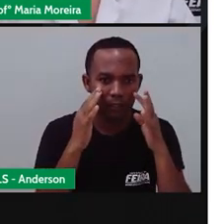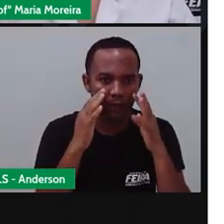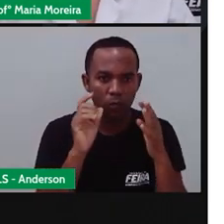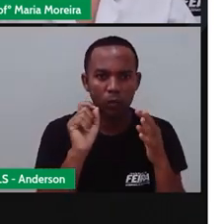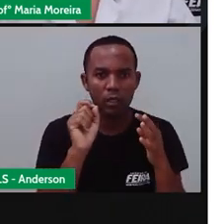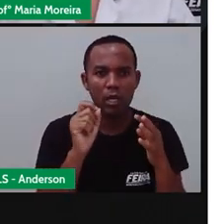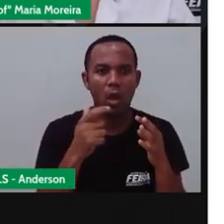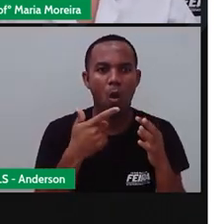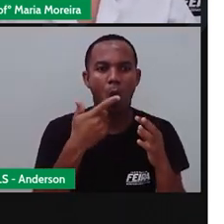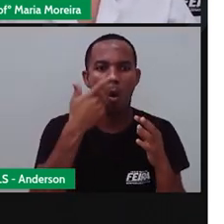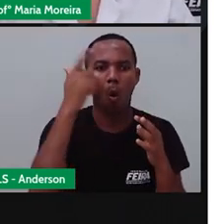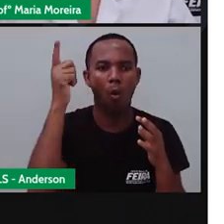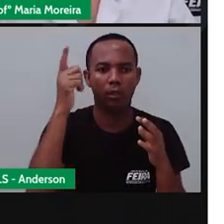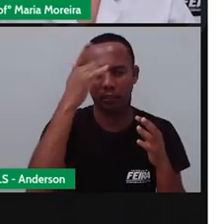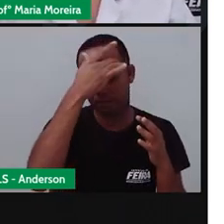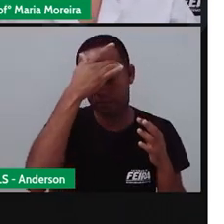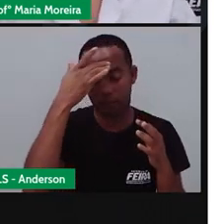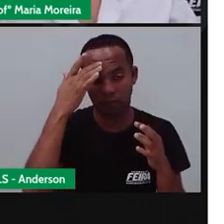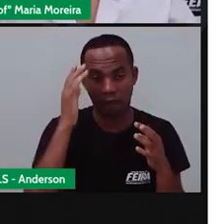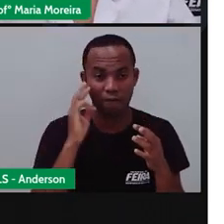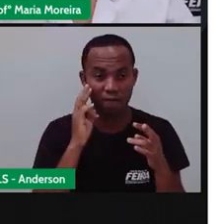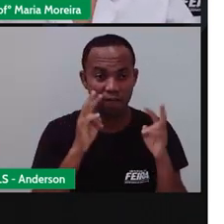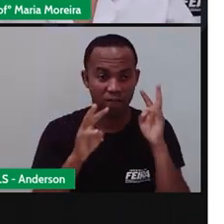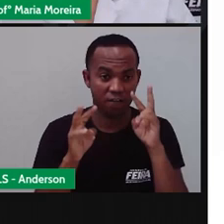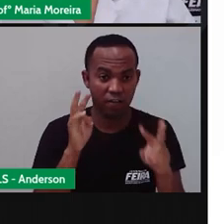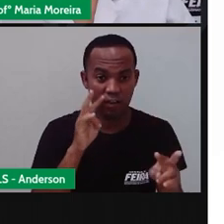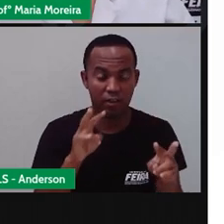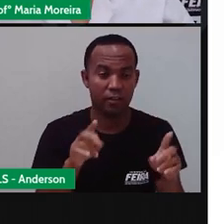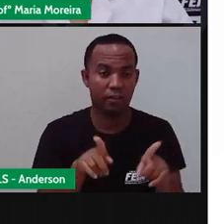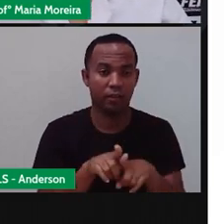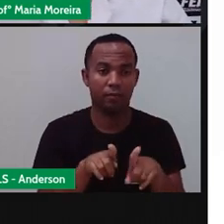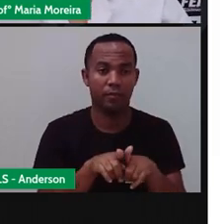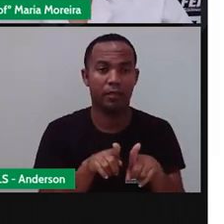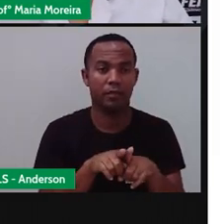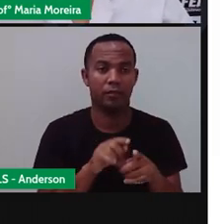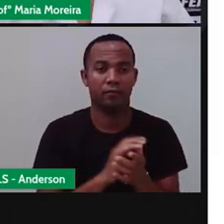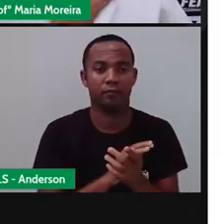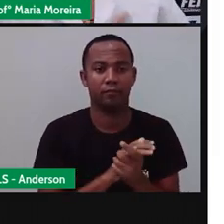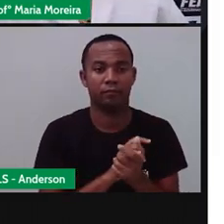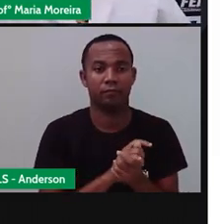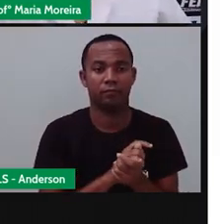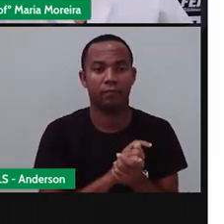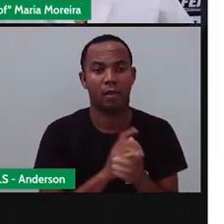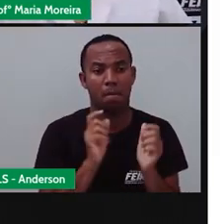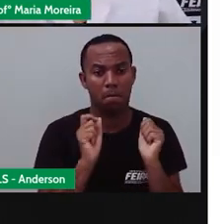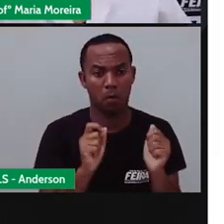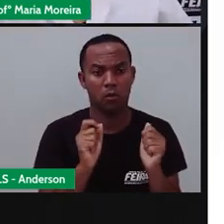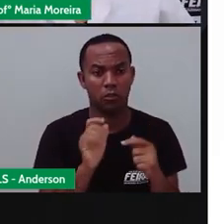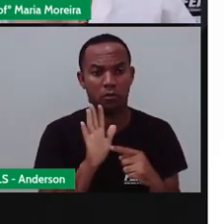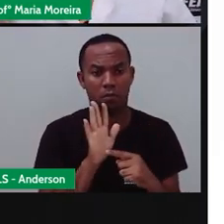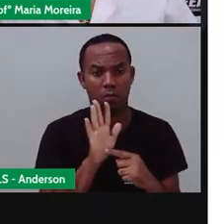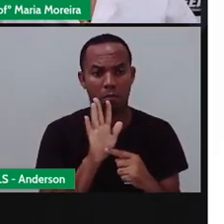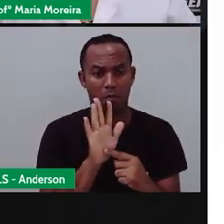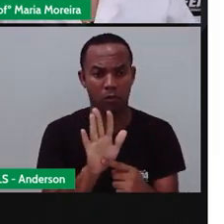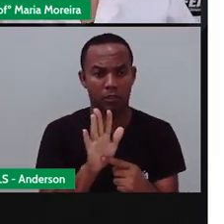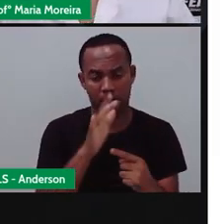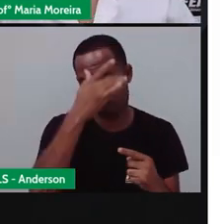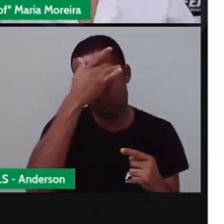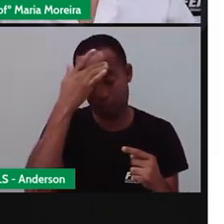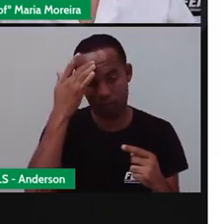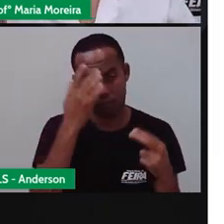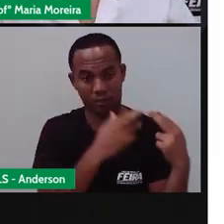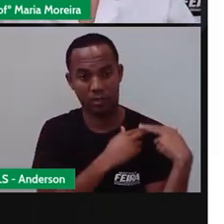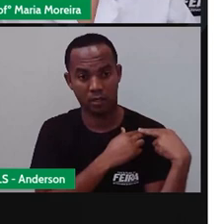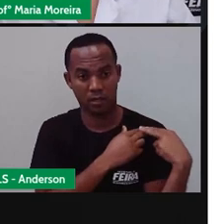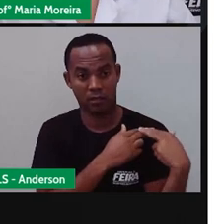outra pessoa precisa visualizar. Terminou de desenhar o mapa, o que vocês irão fazer? Mostra pro seu responsável, mostra pro seu